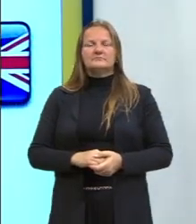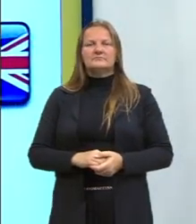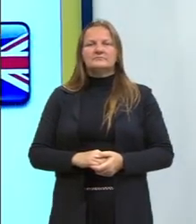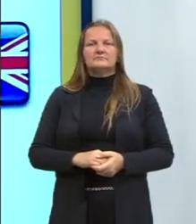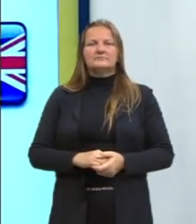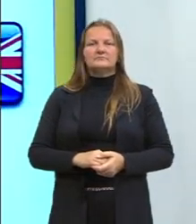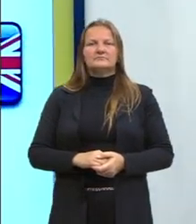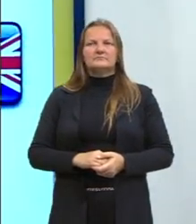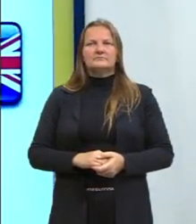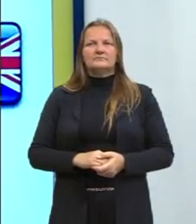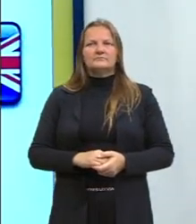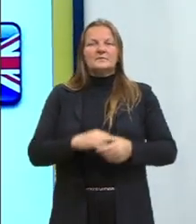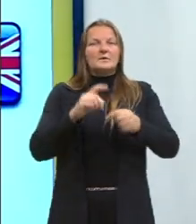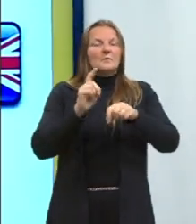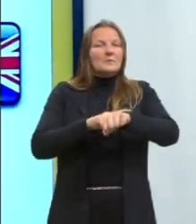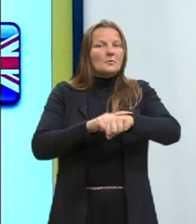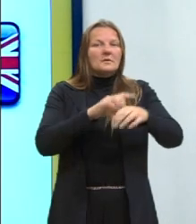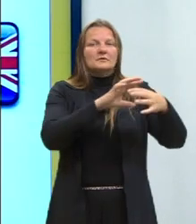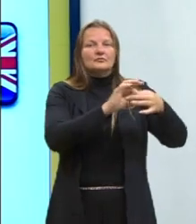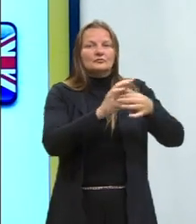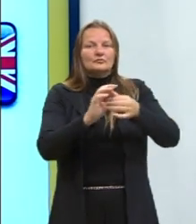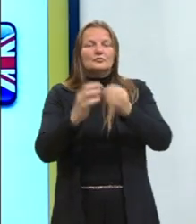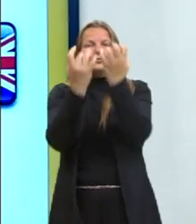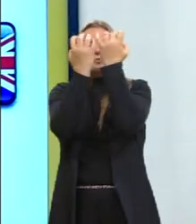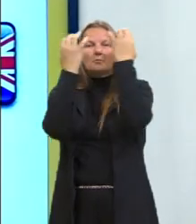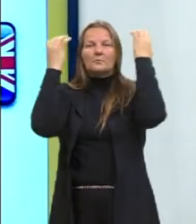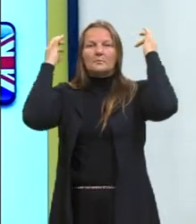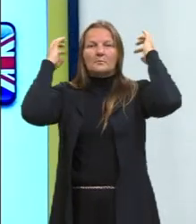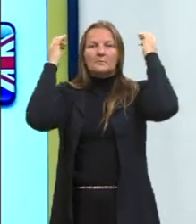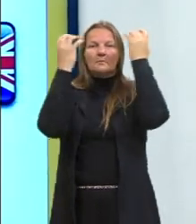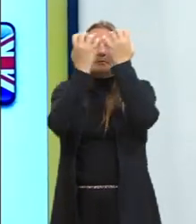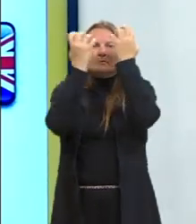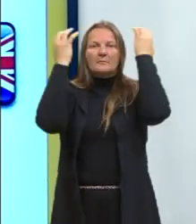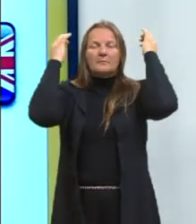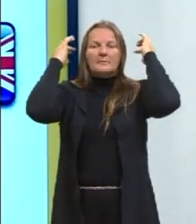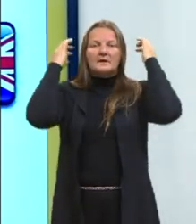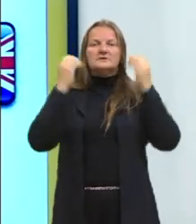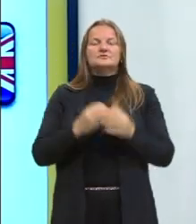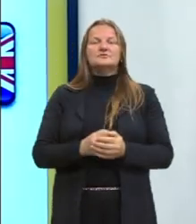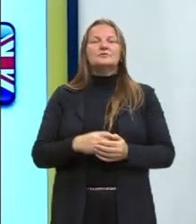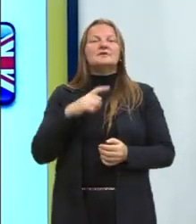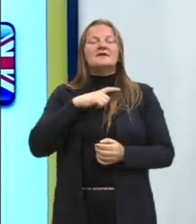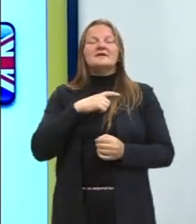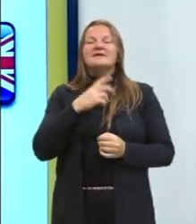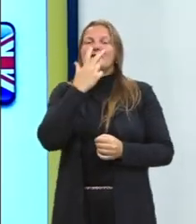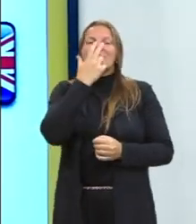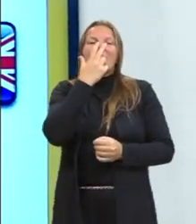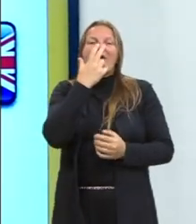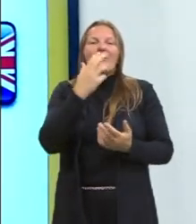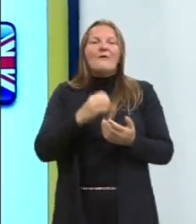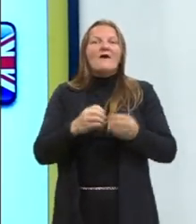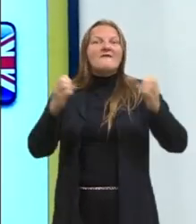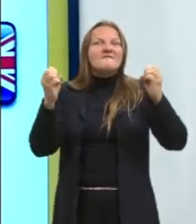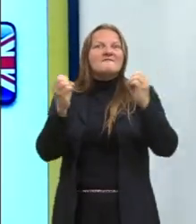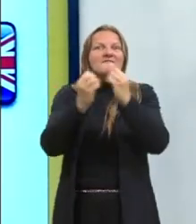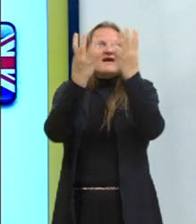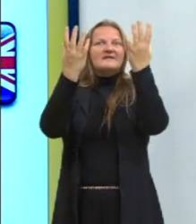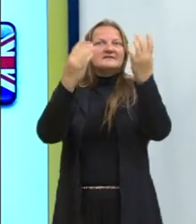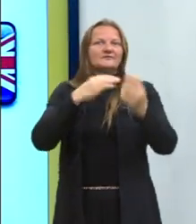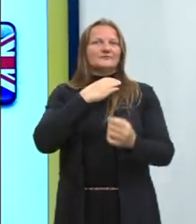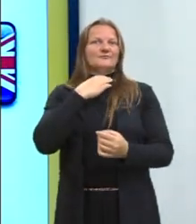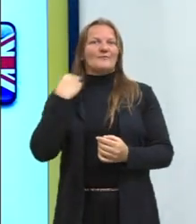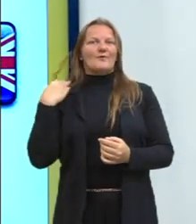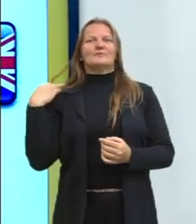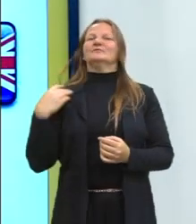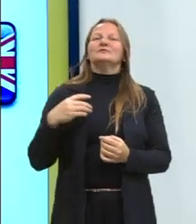no México, a celebração do Dia dos Mortos. É o dia